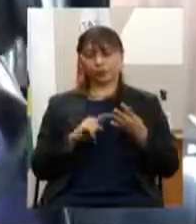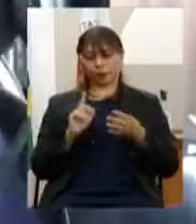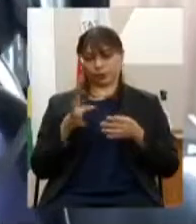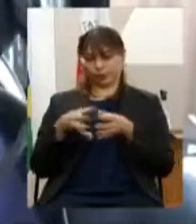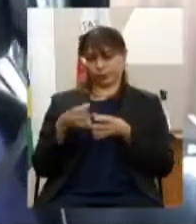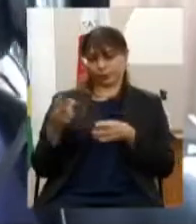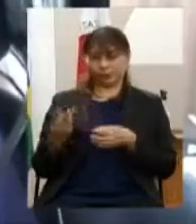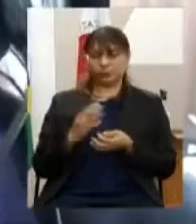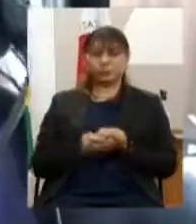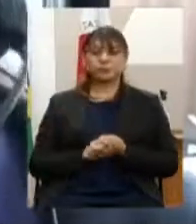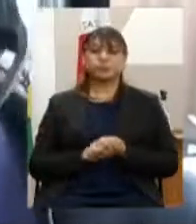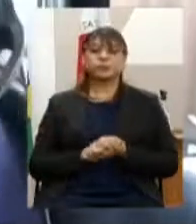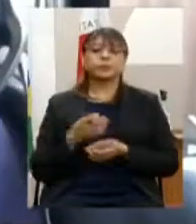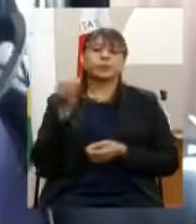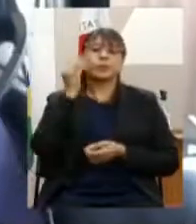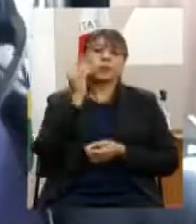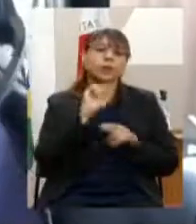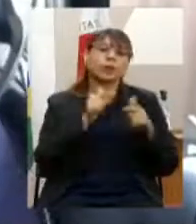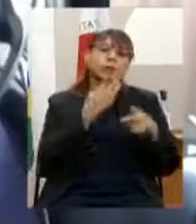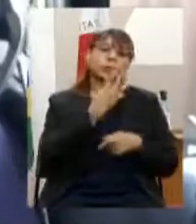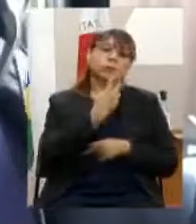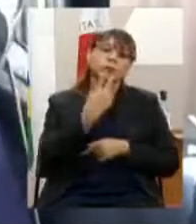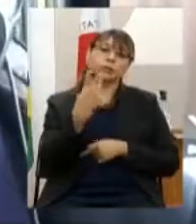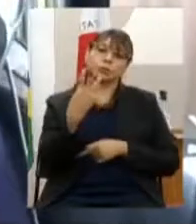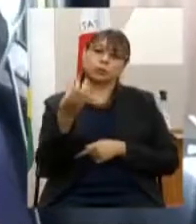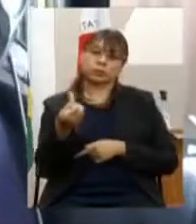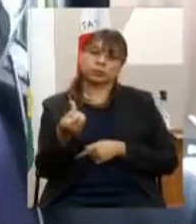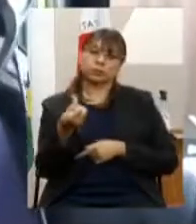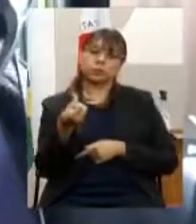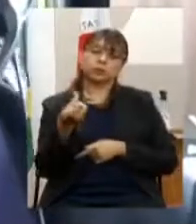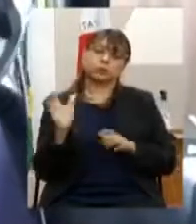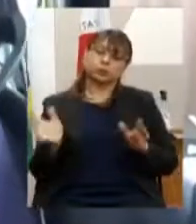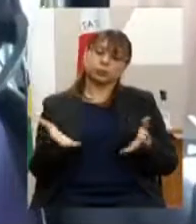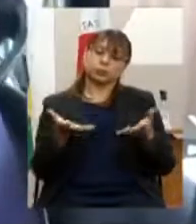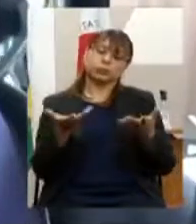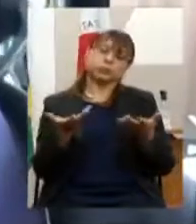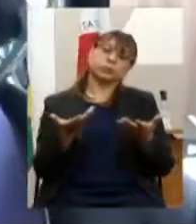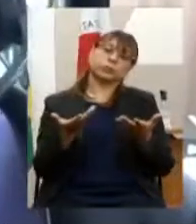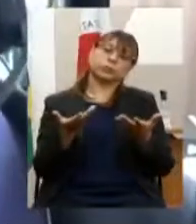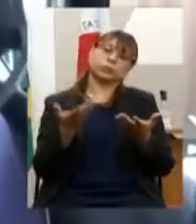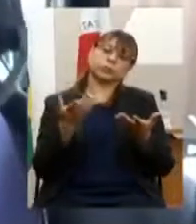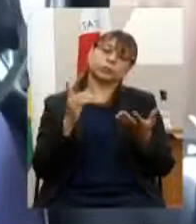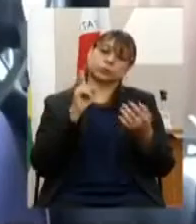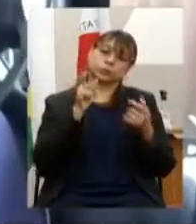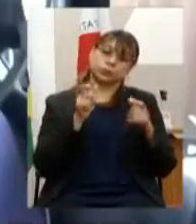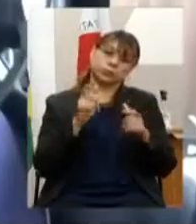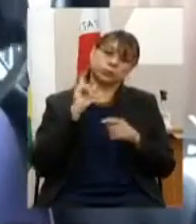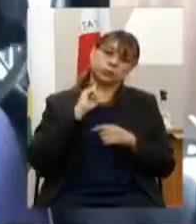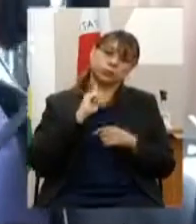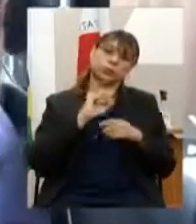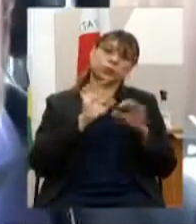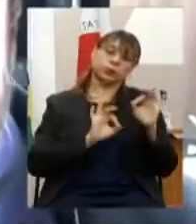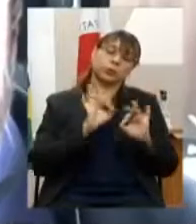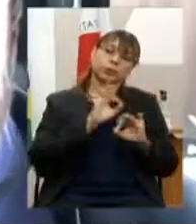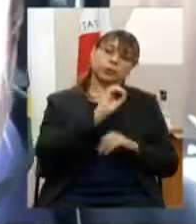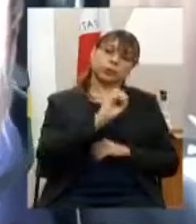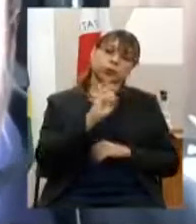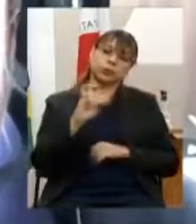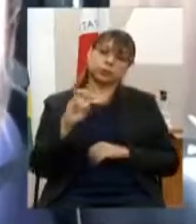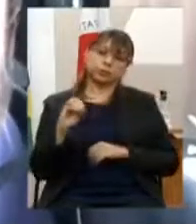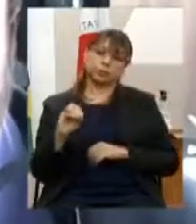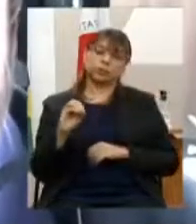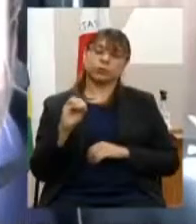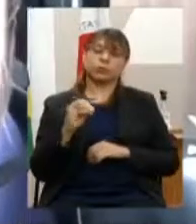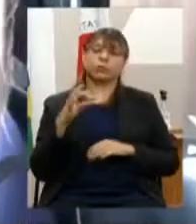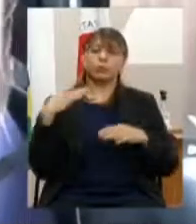alterações na ação 4236 promoção do destino Minas Gerais do programa 050 turismo